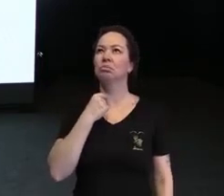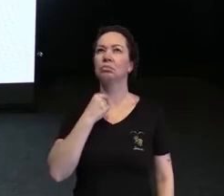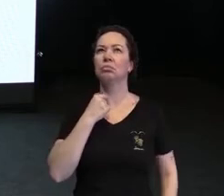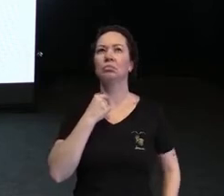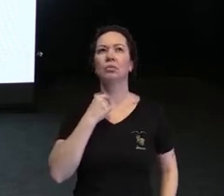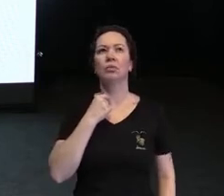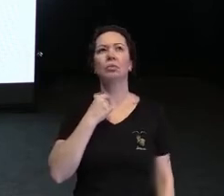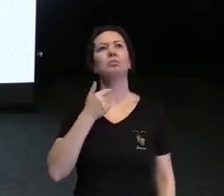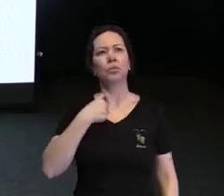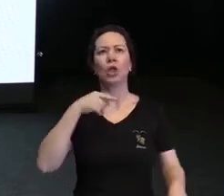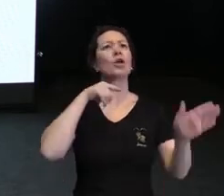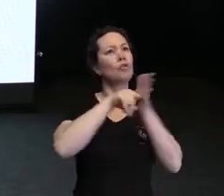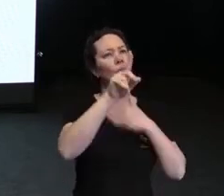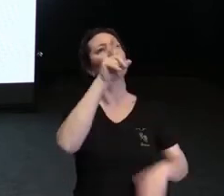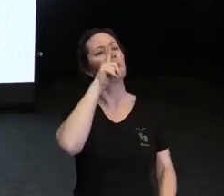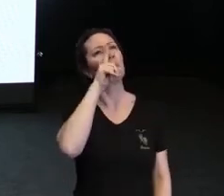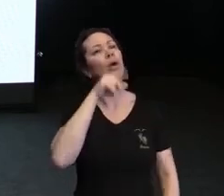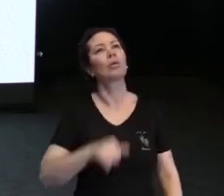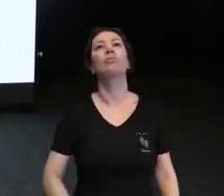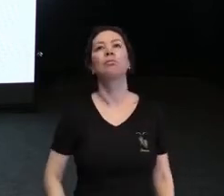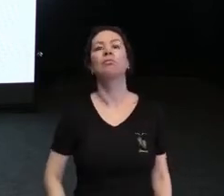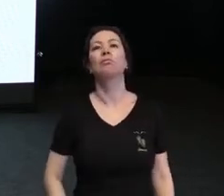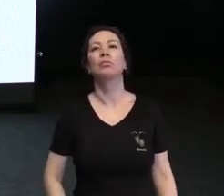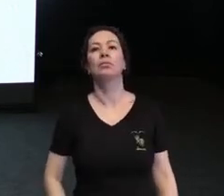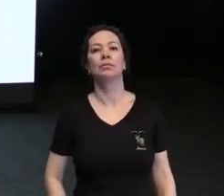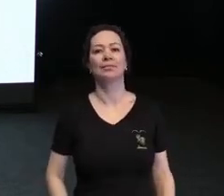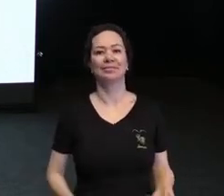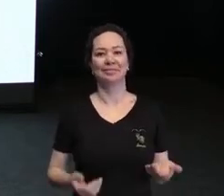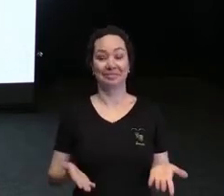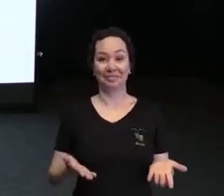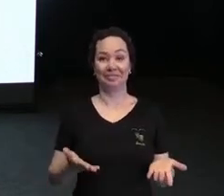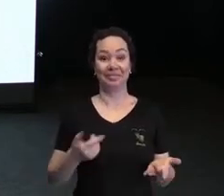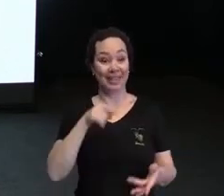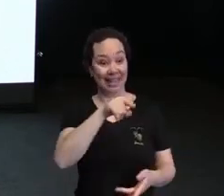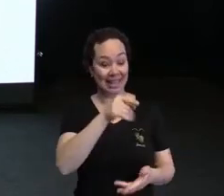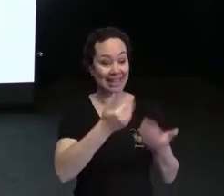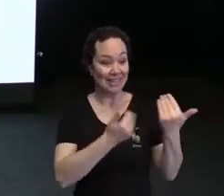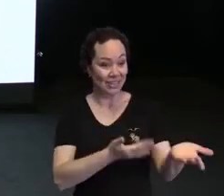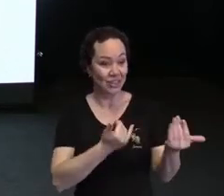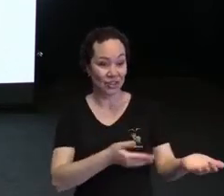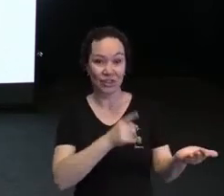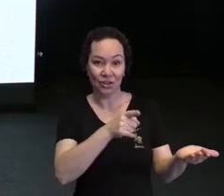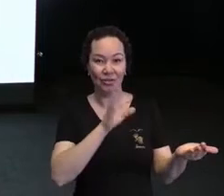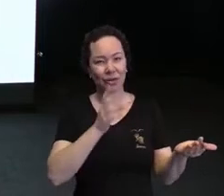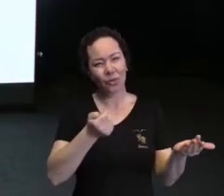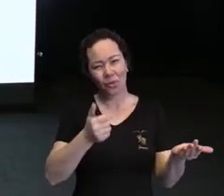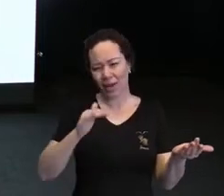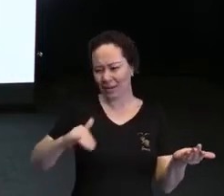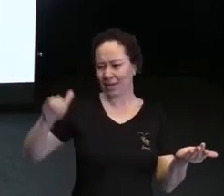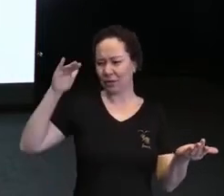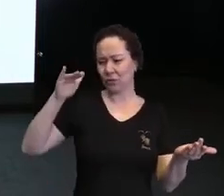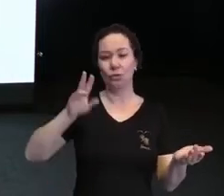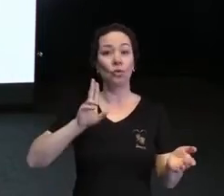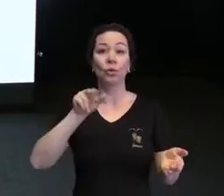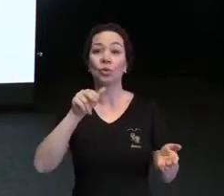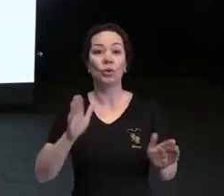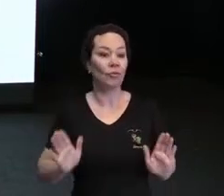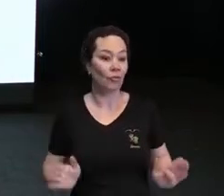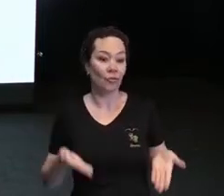vou perguntar para minha mãe. Ou seja, esse jovem adulto não havia sido estimulado para